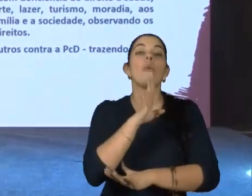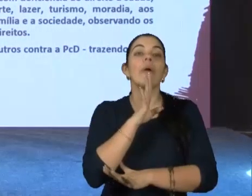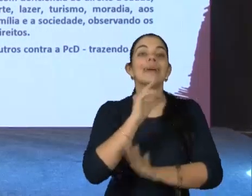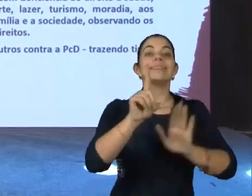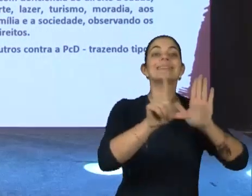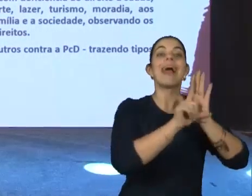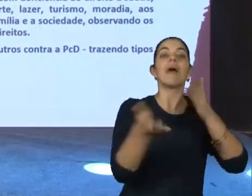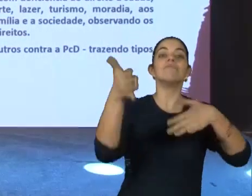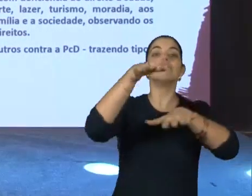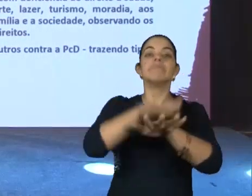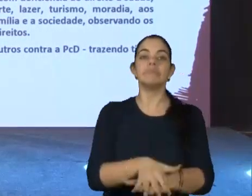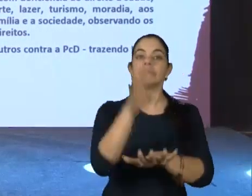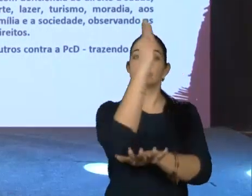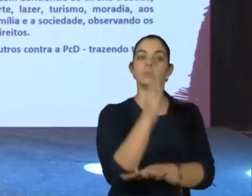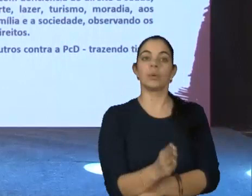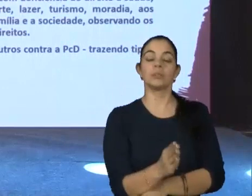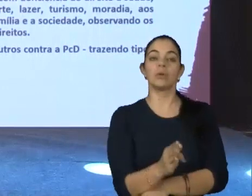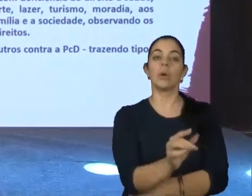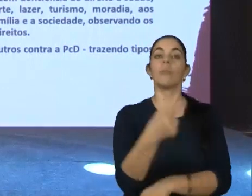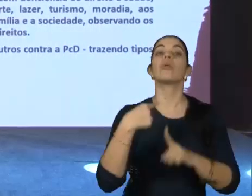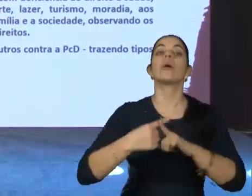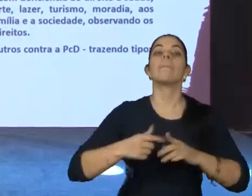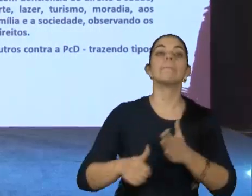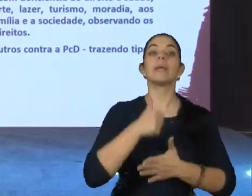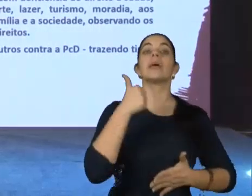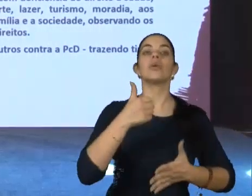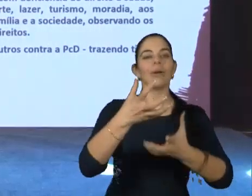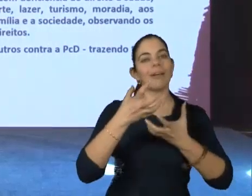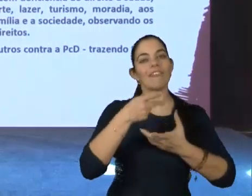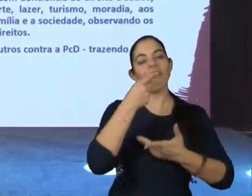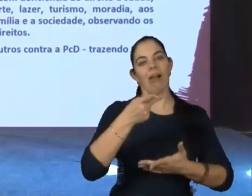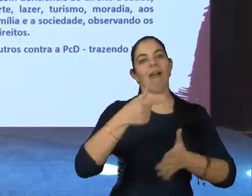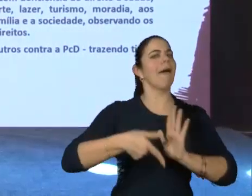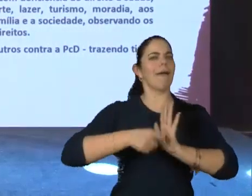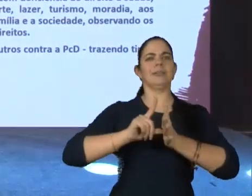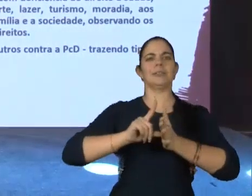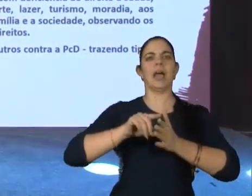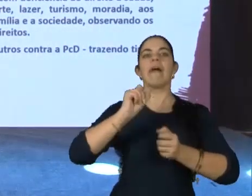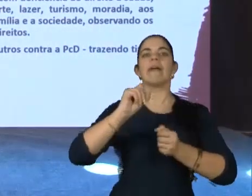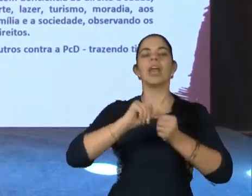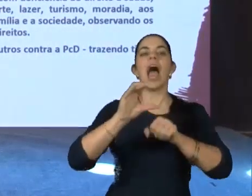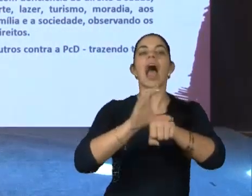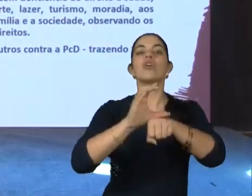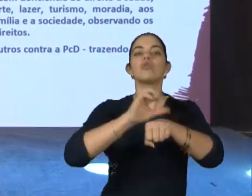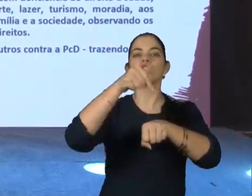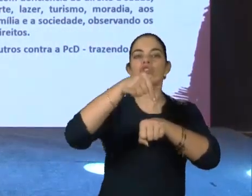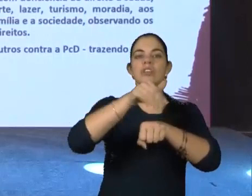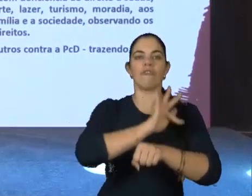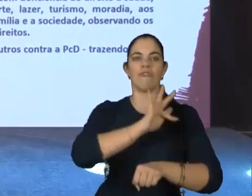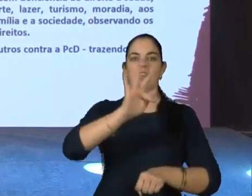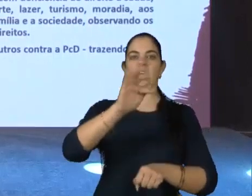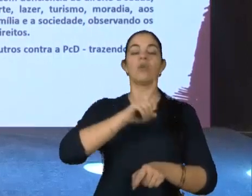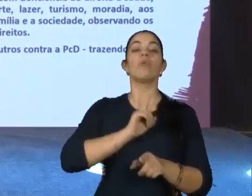brasileira de inclusão. Primeiro, eu queria dizer, antes de mais nada, que a nossa Constituição Federal, que eu